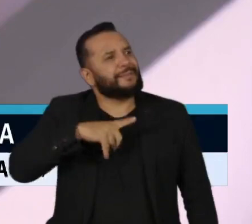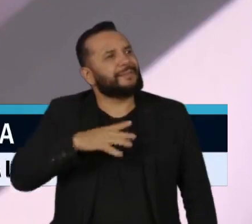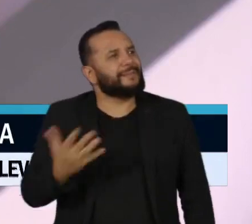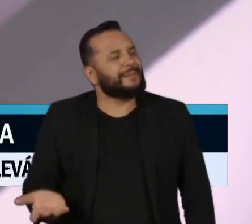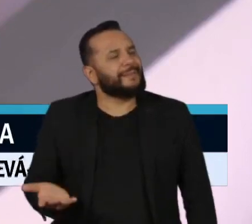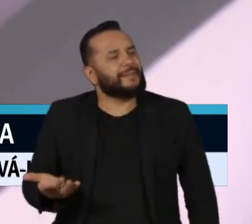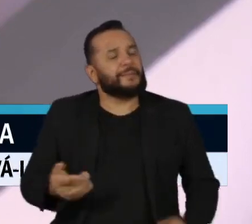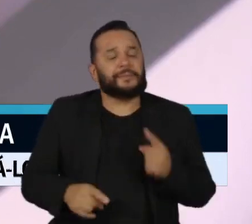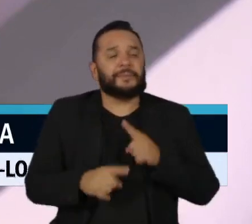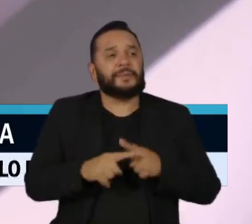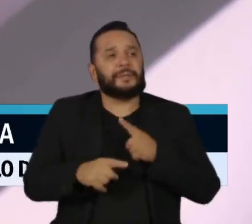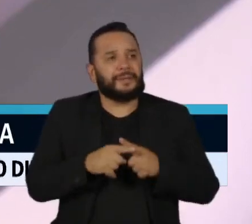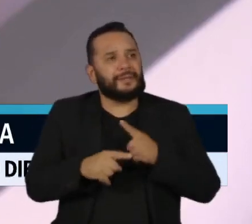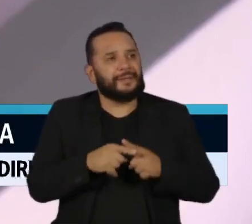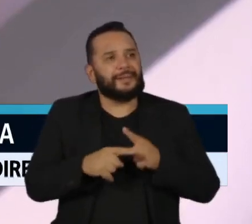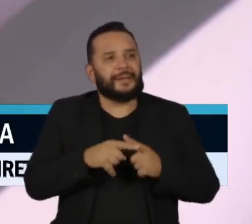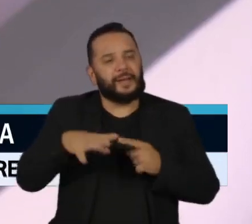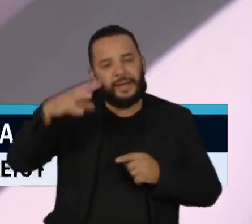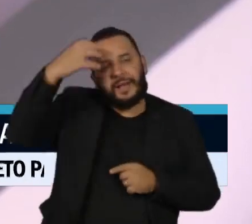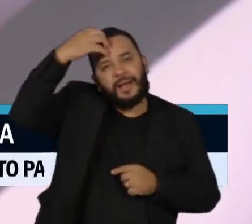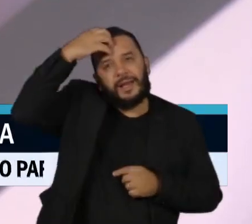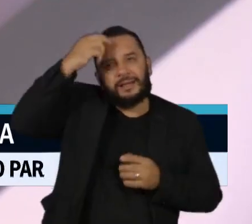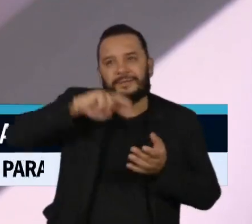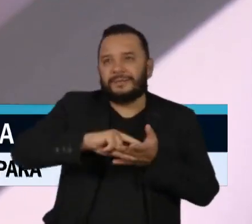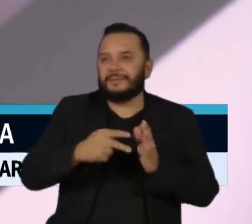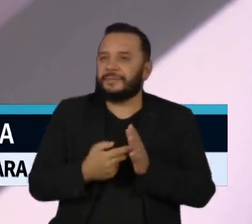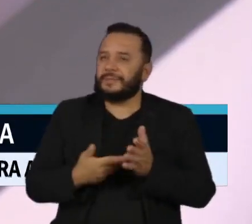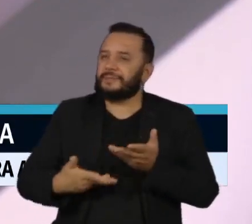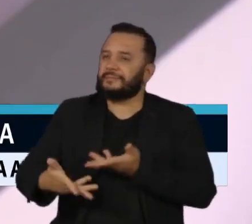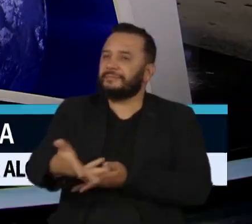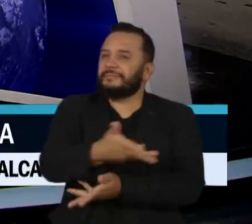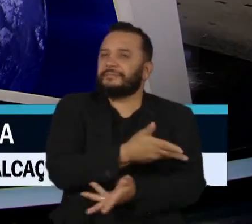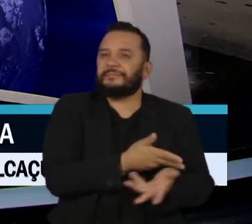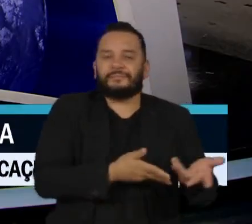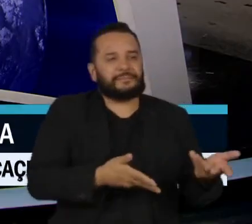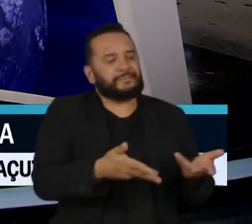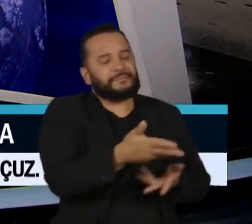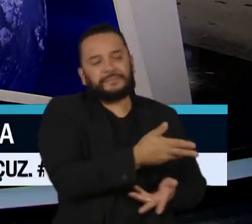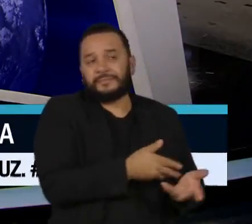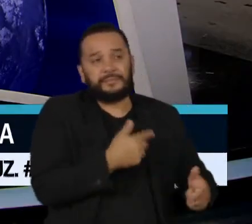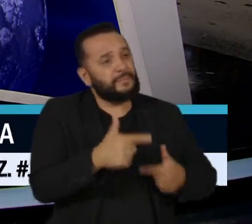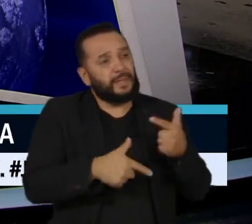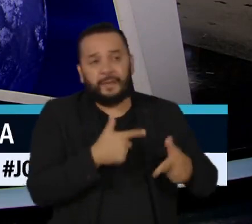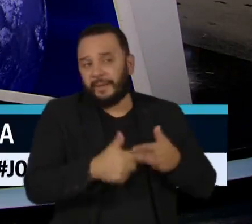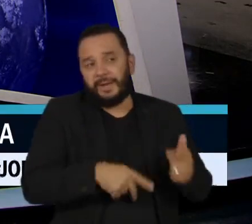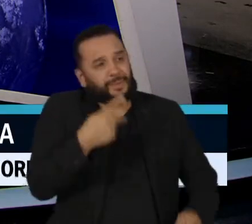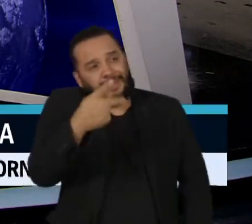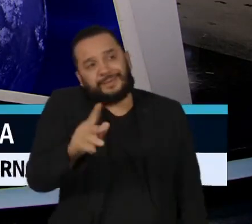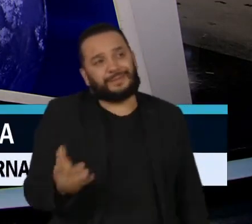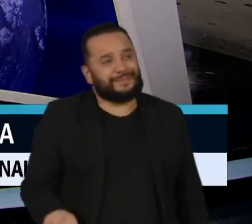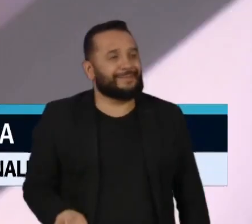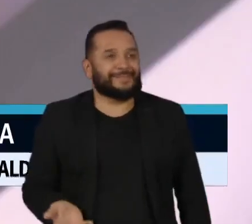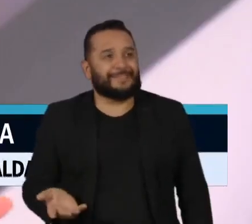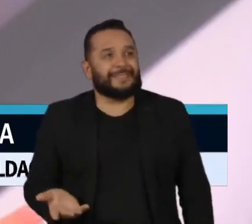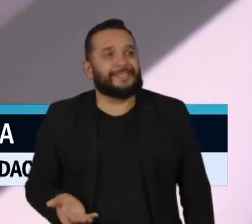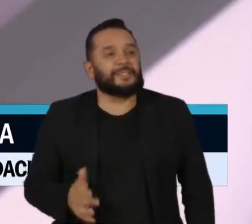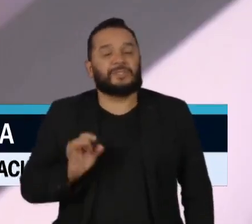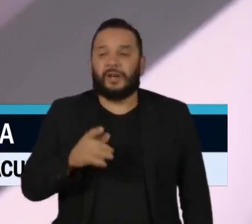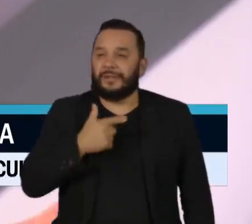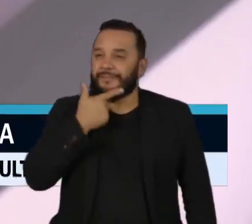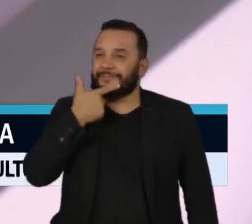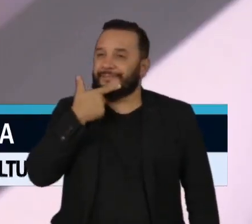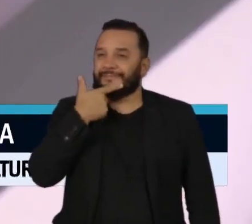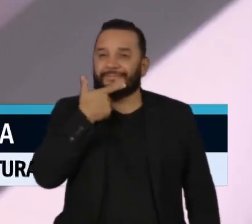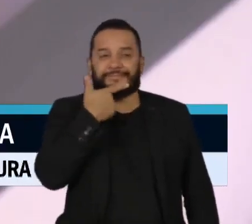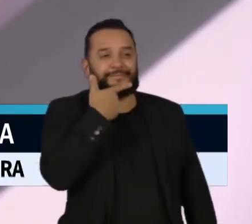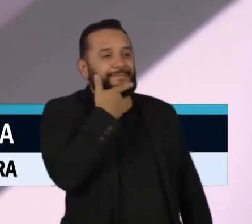toda a simbologia da monarquia. Então, é parte do trabalho que ele tem que fazer, de fato, e o